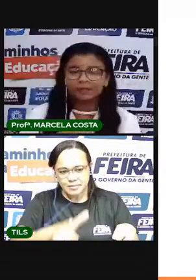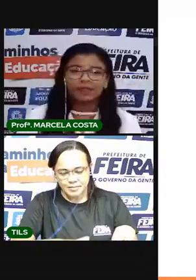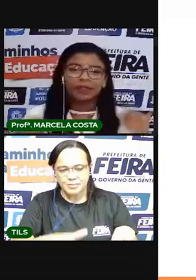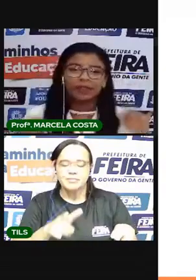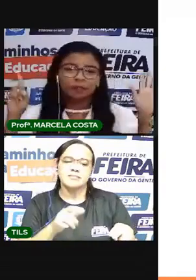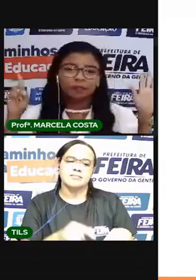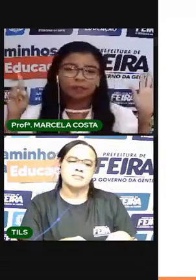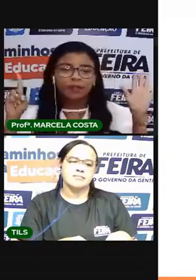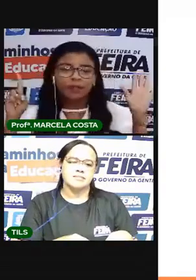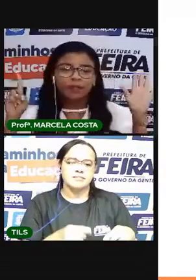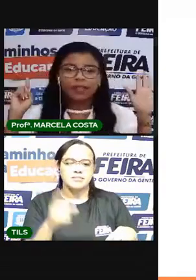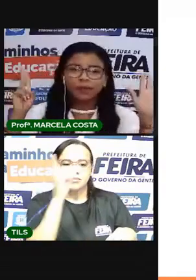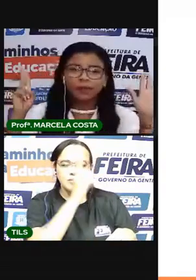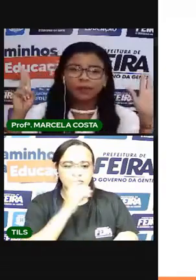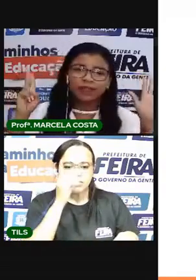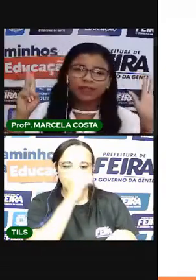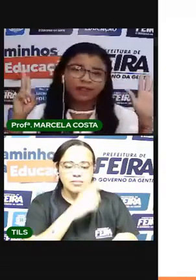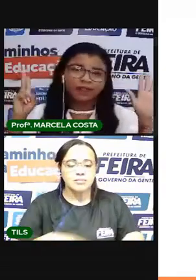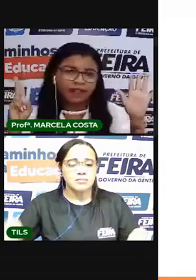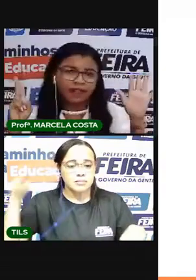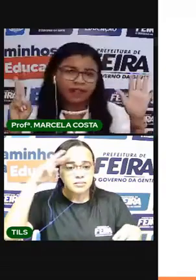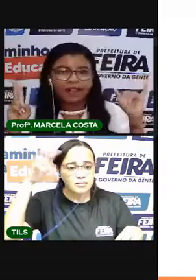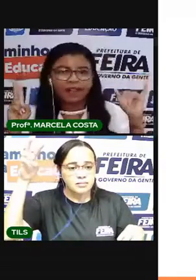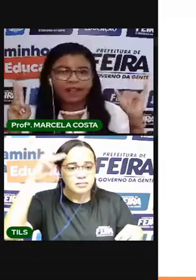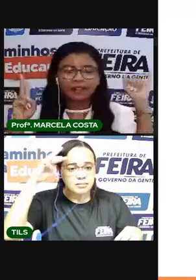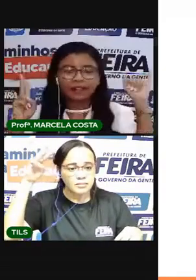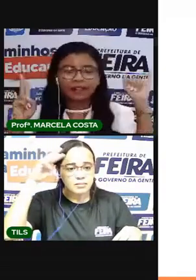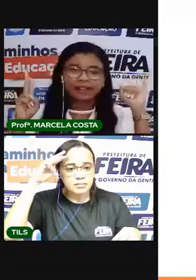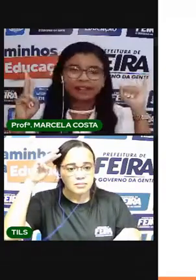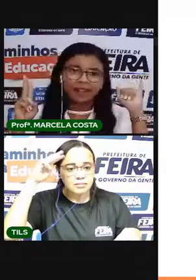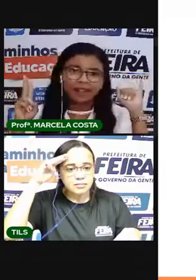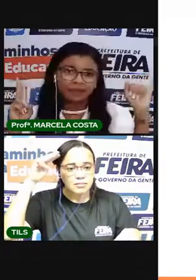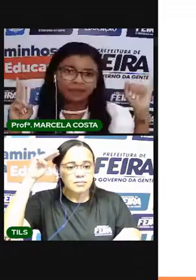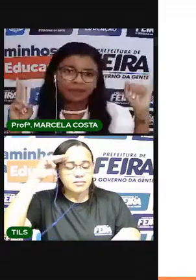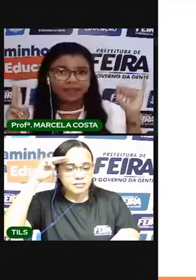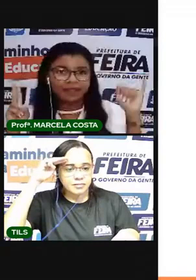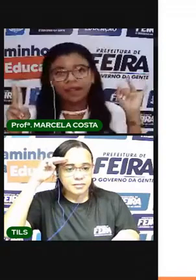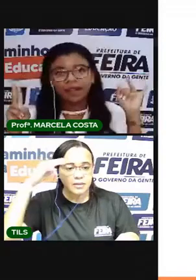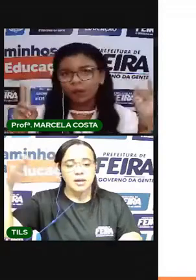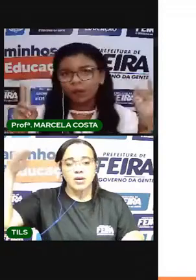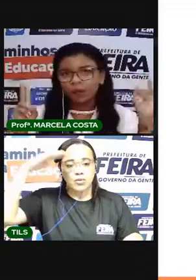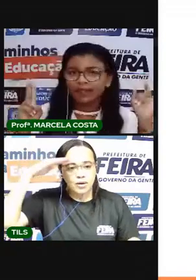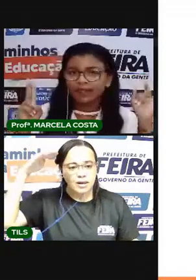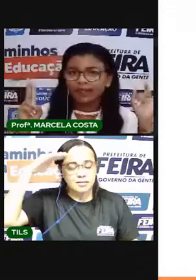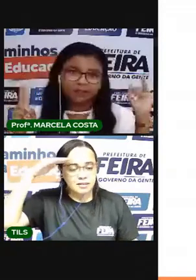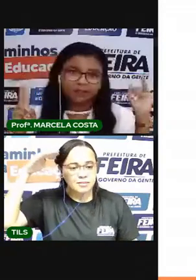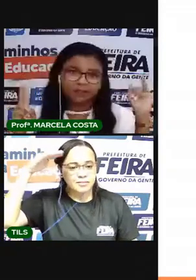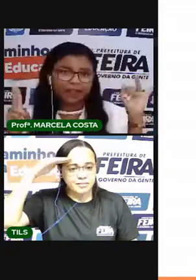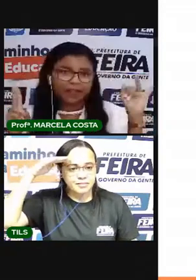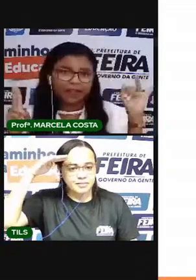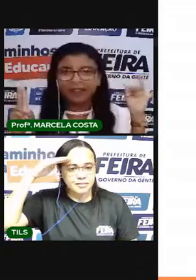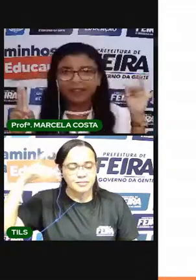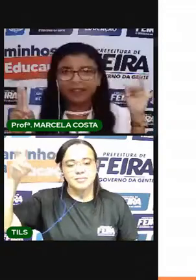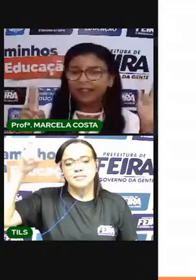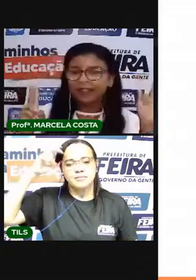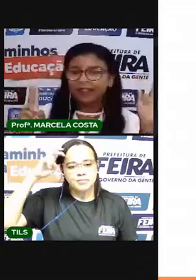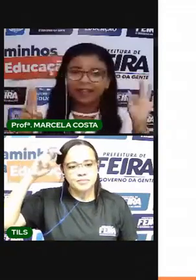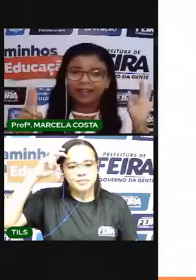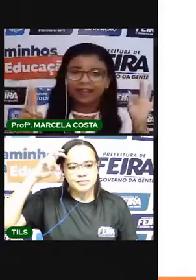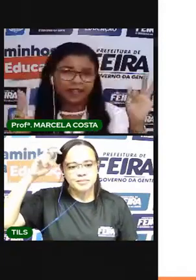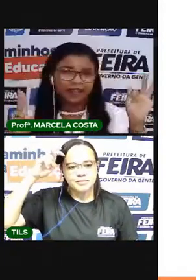vem Domingo, segunda-feira, terça-feira, quarta-feira,